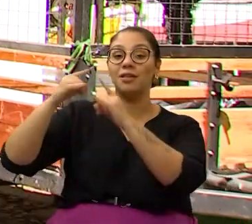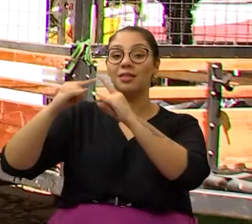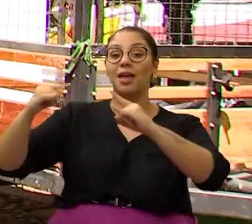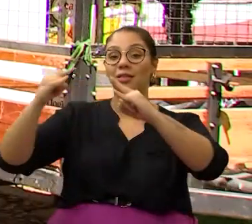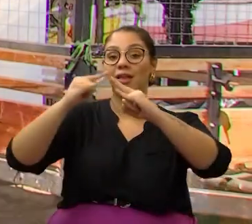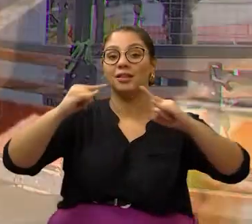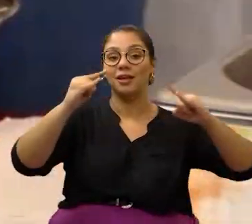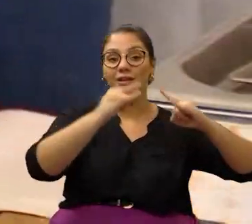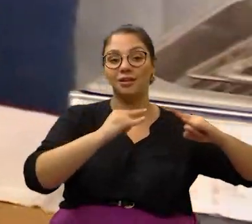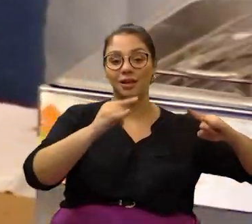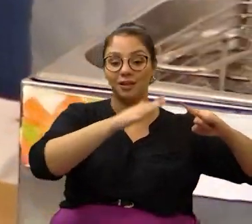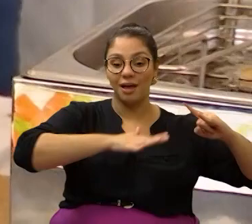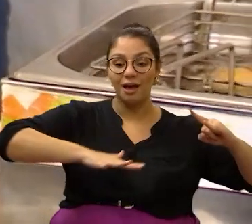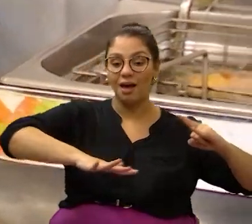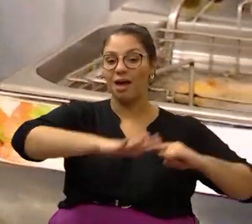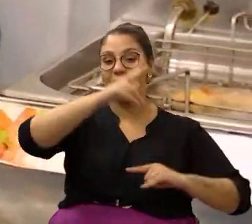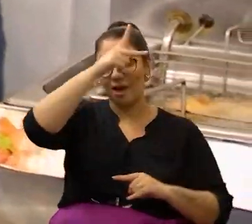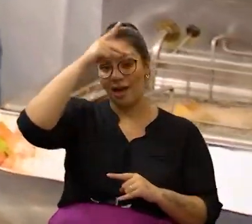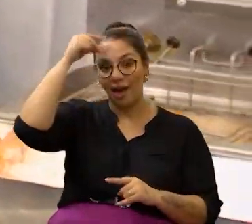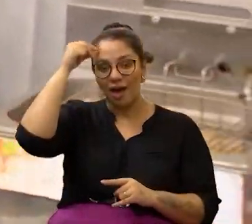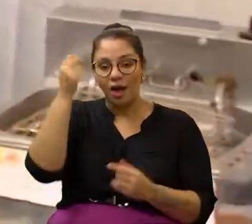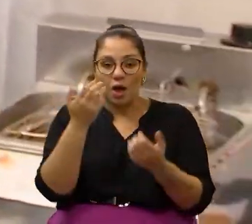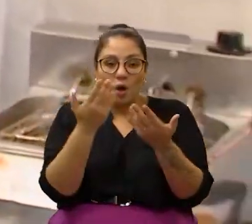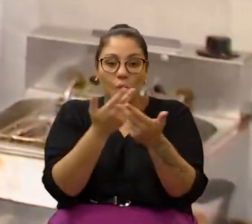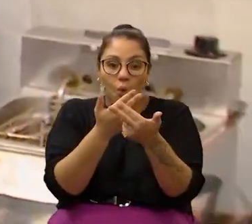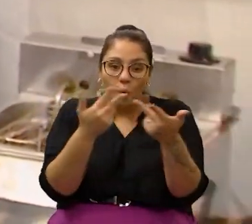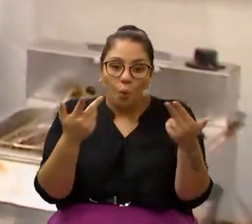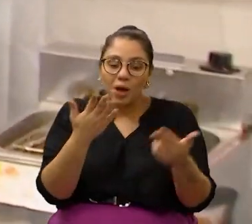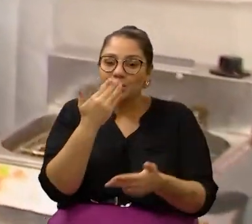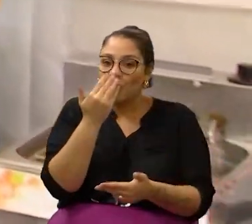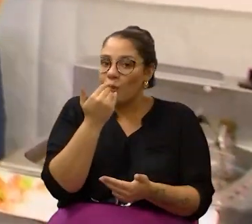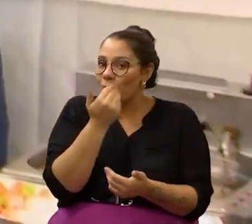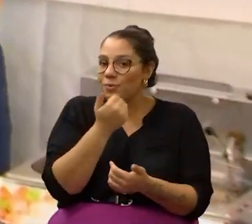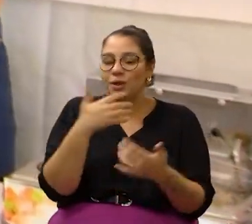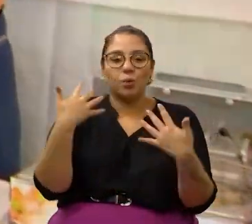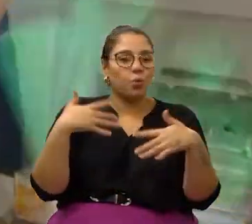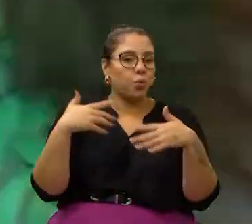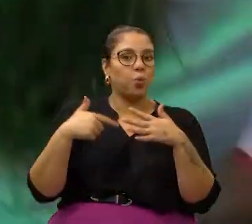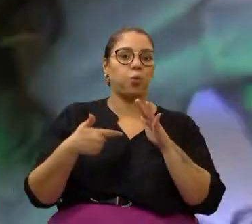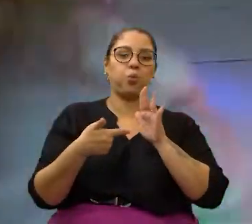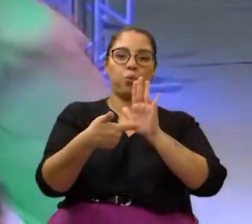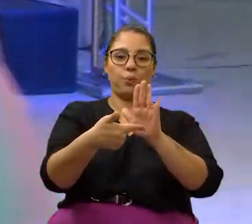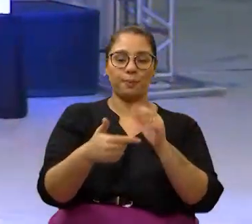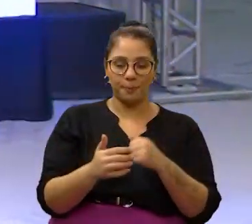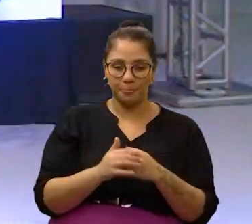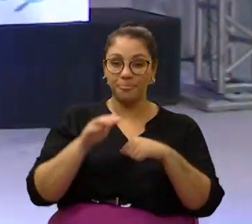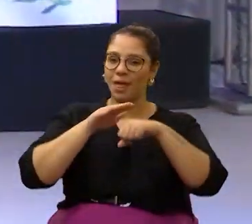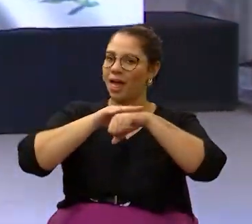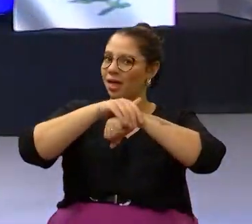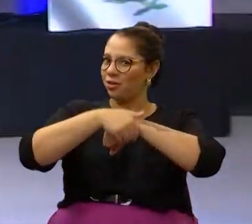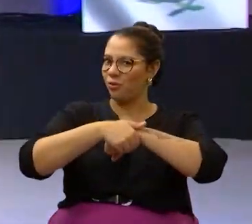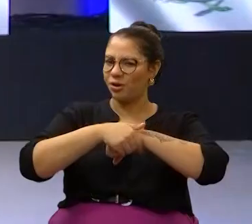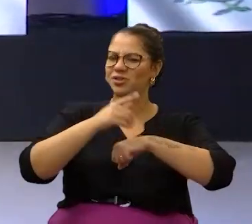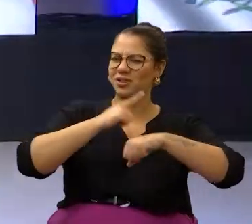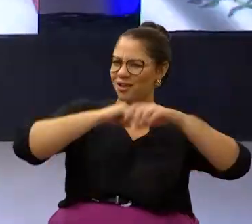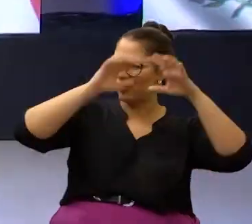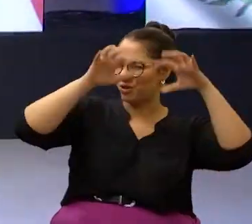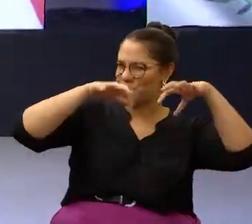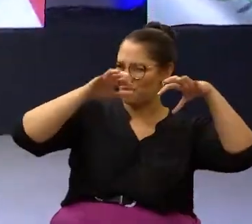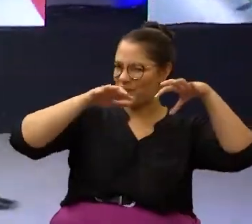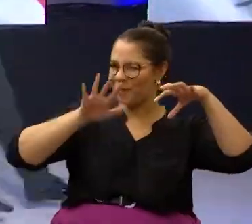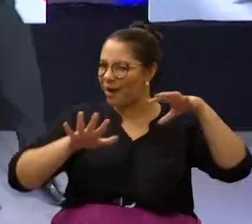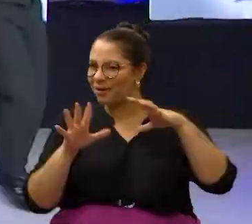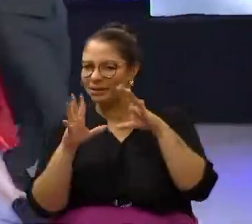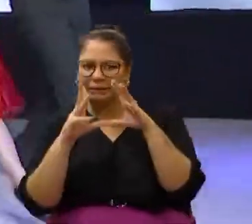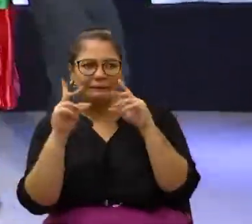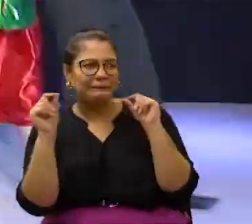Paço Municipal, onde o melhor da gastronomia italiana foi exibida. À noite, nem mesmo a chuva tirou